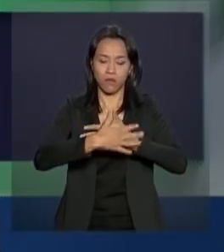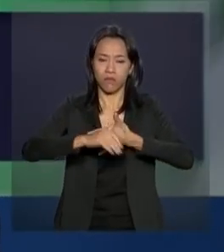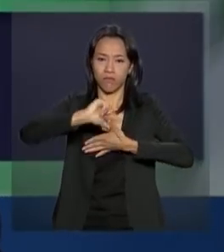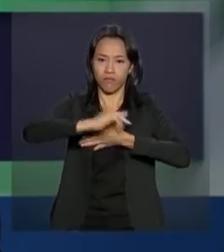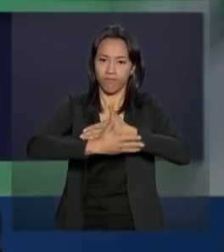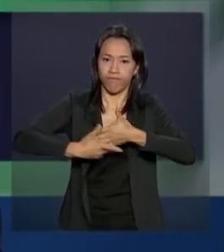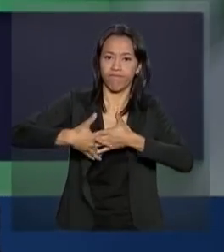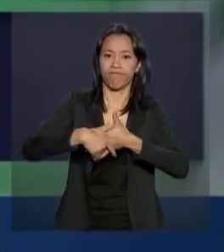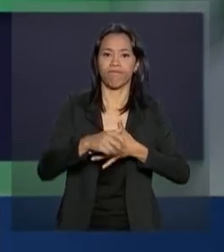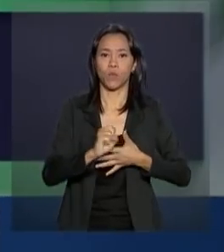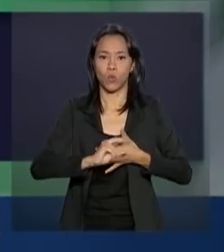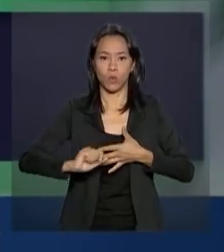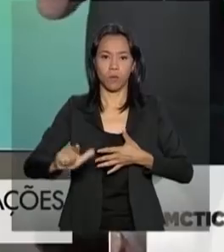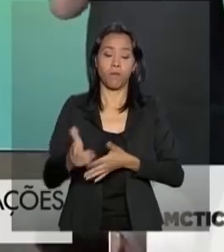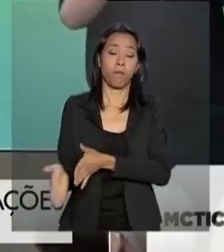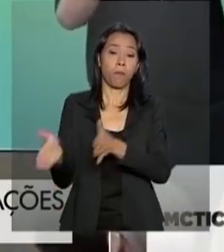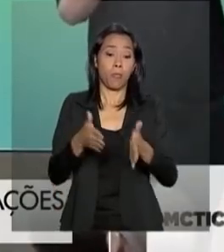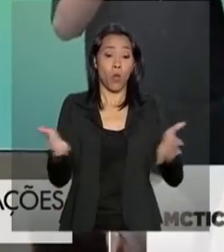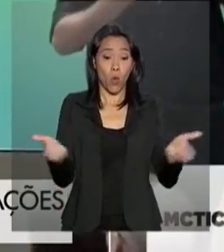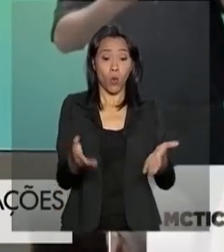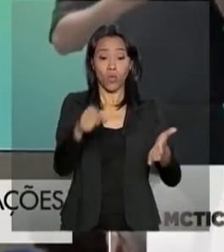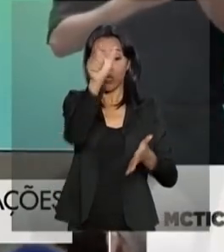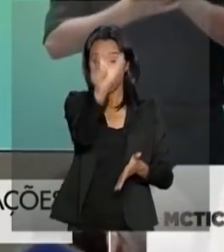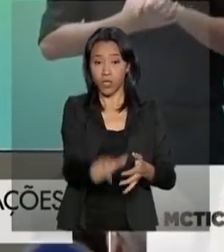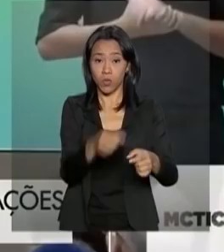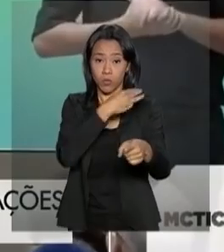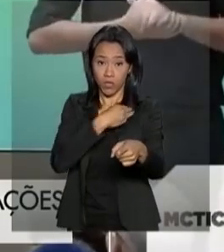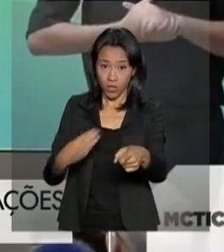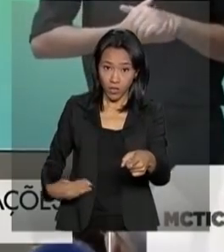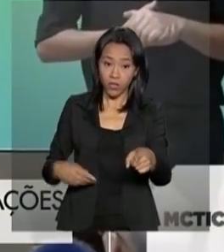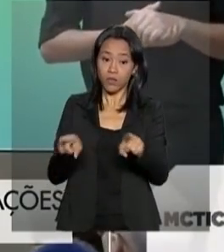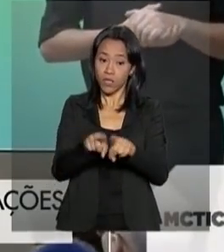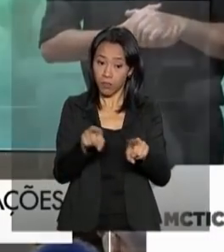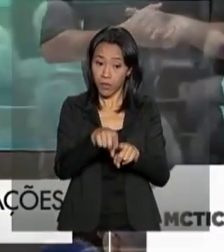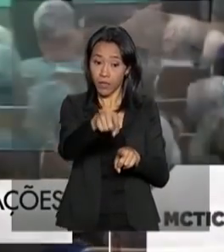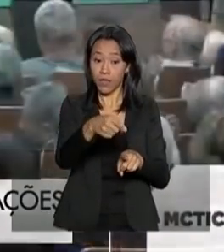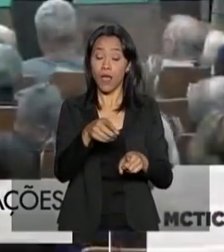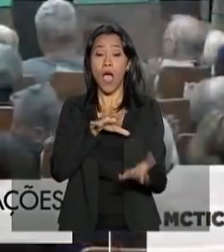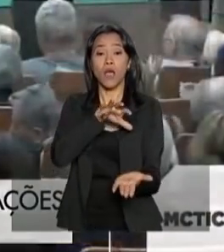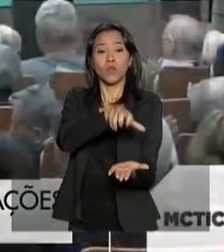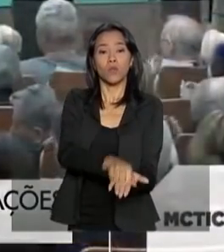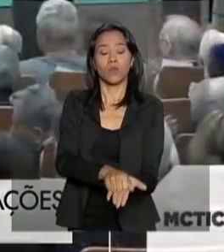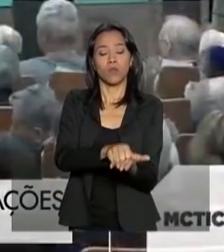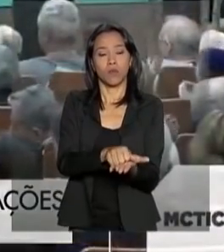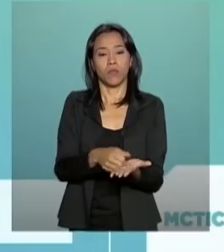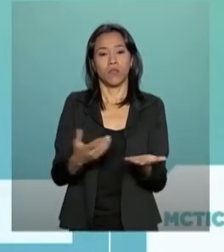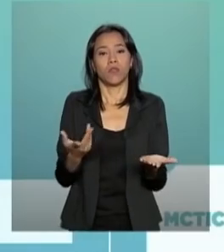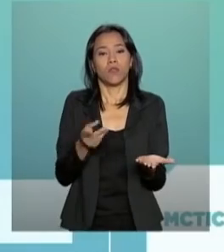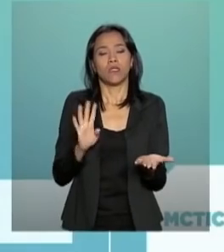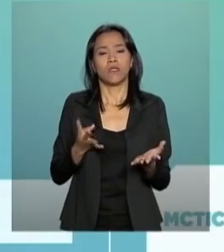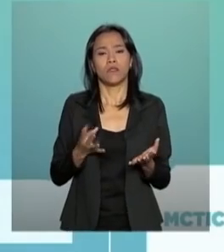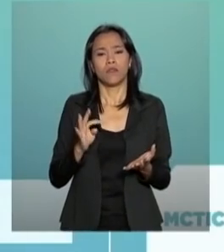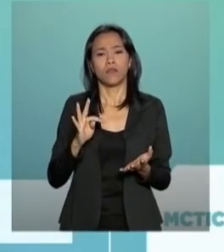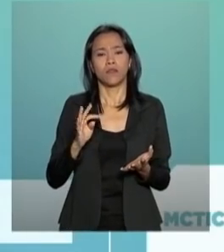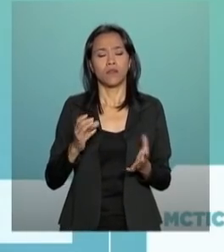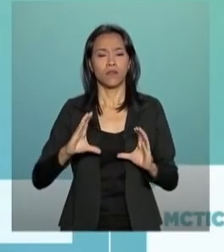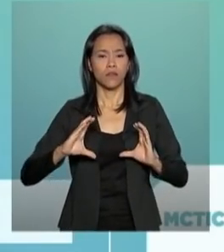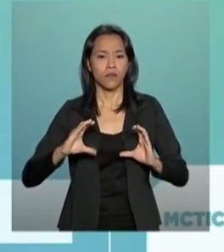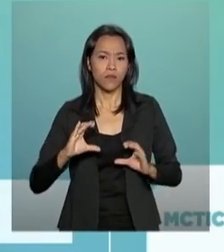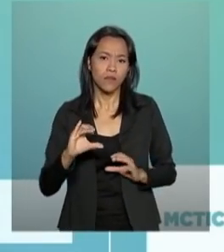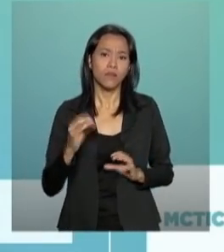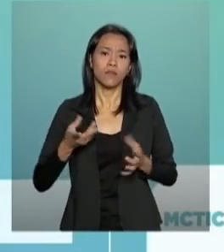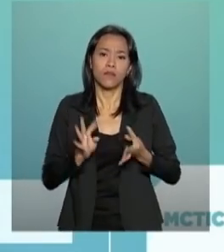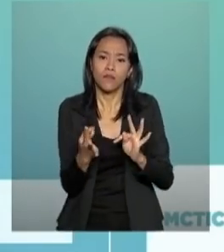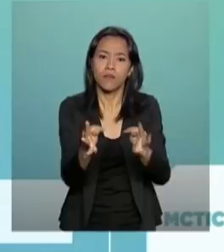manhã, o astronauta Marcos Pontes assumiu o Ministério da Ciência e Tecnologia, prometendo investir em ciência e levar internet